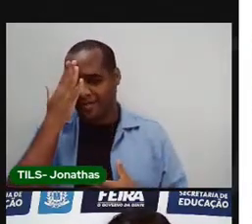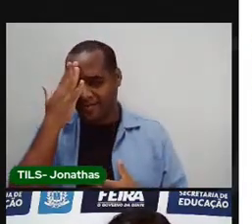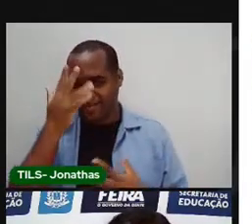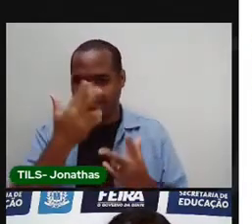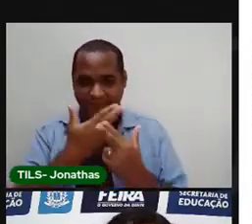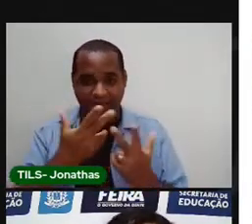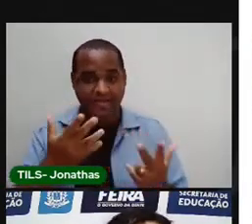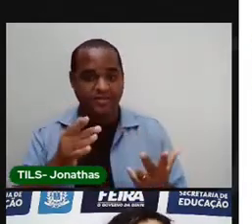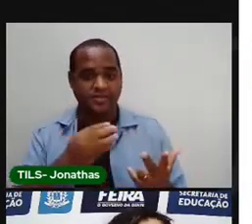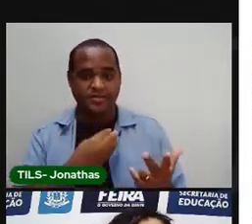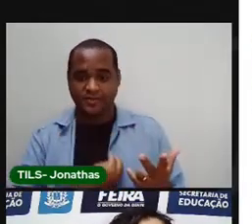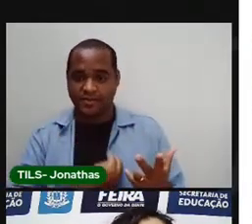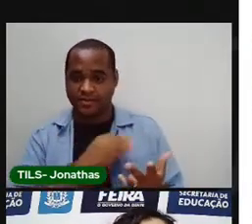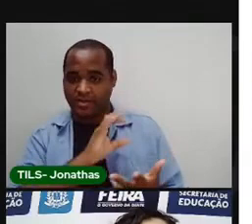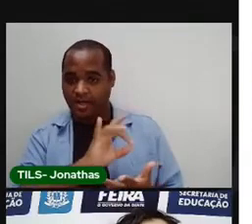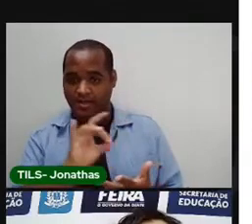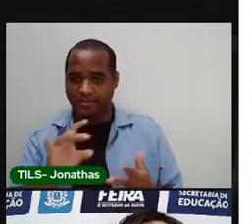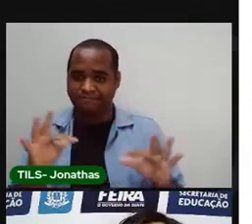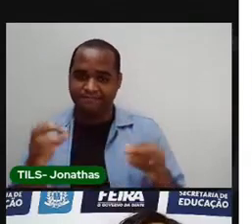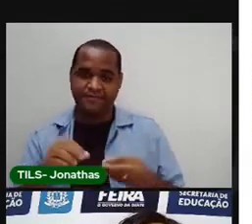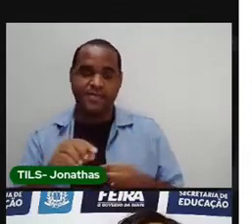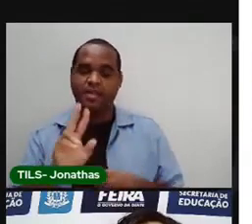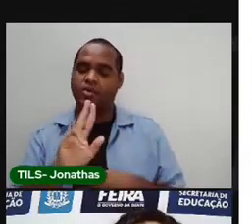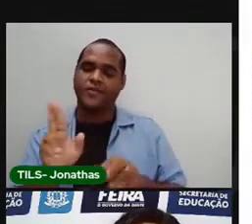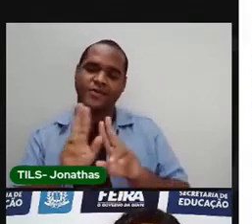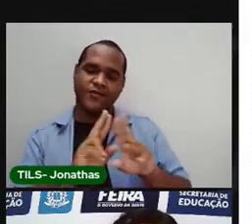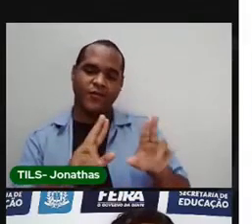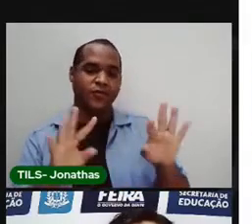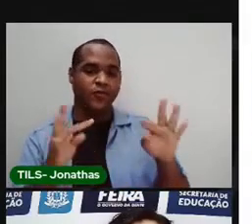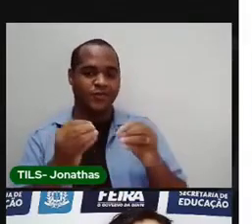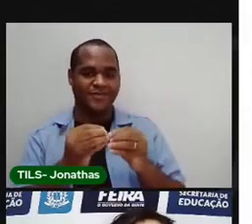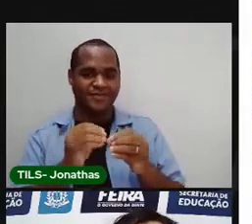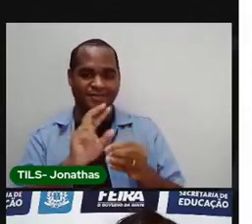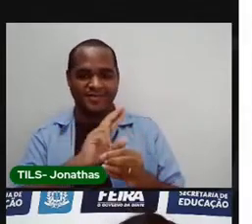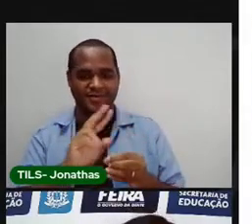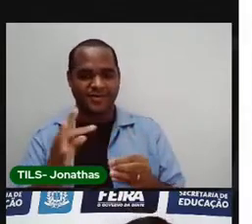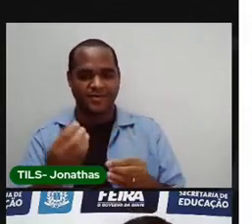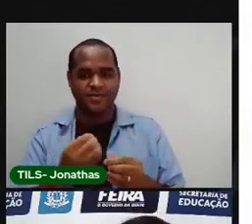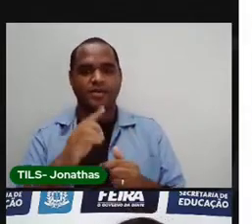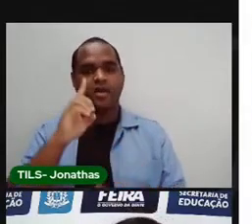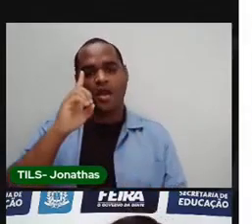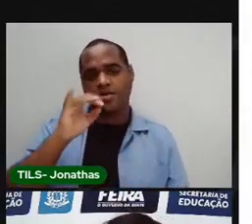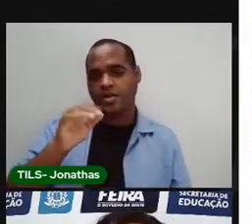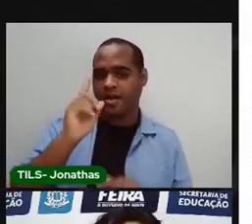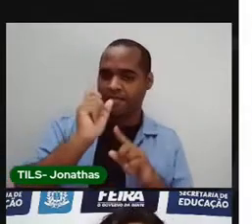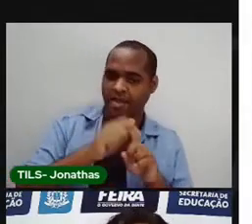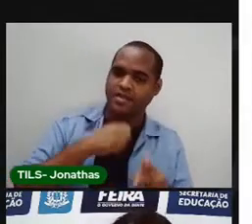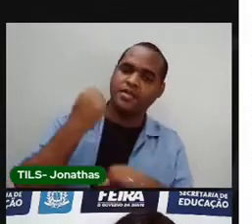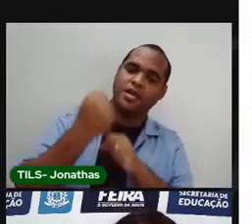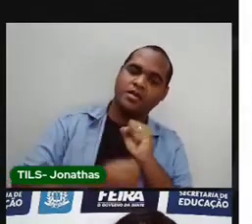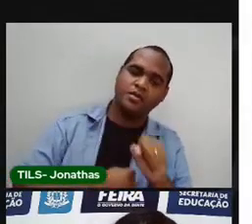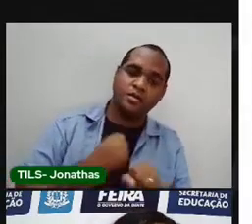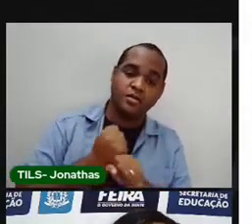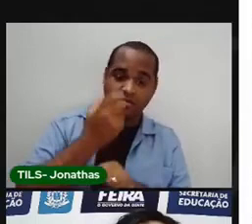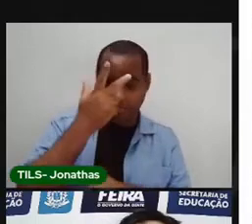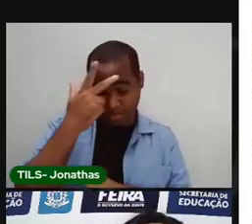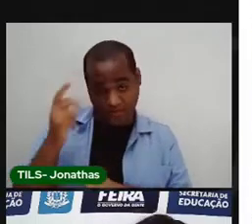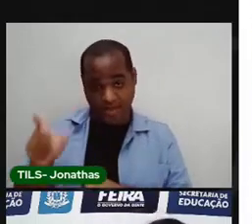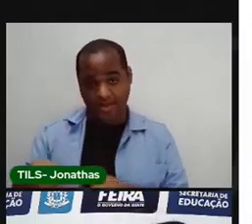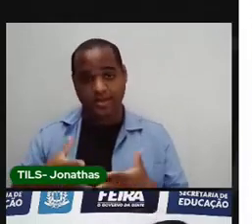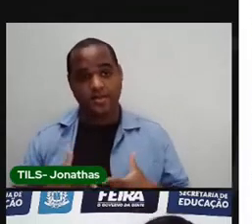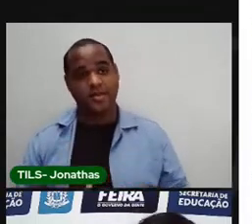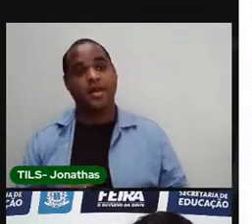certidão dessa. Coloca o nome da gente completo. O dia, o mês e o ano que a gente nascer.